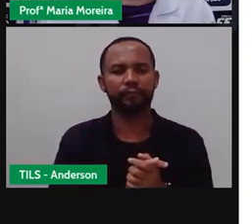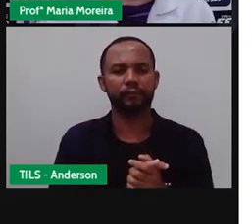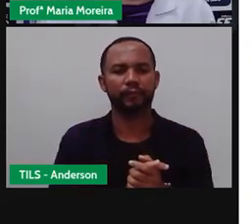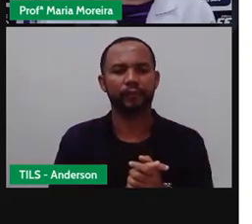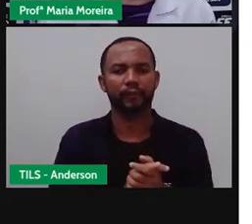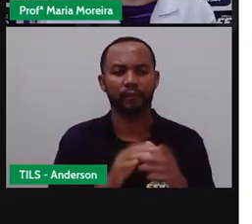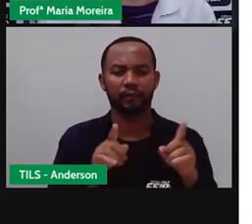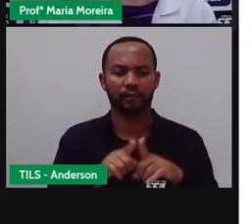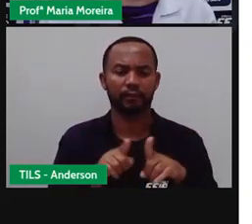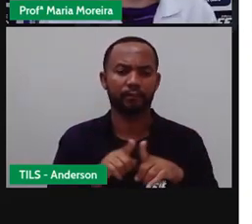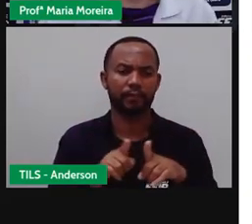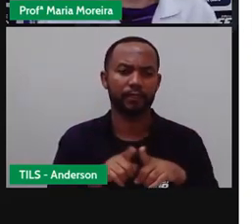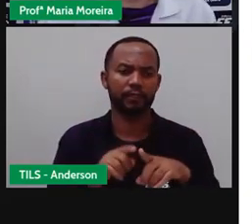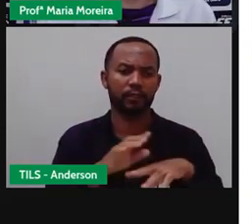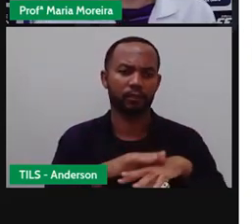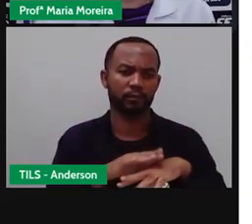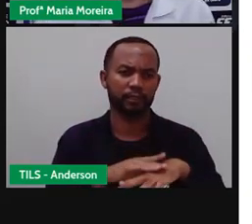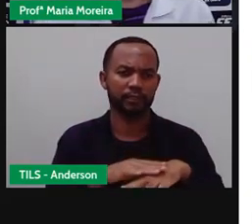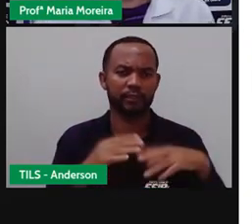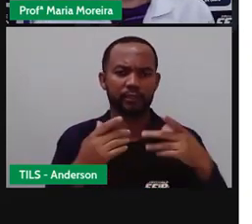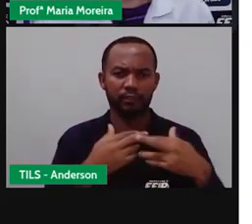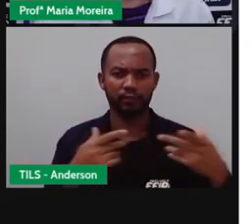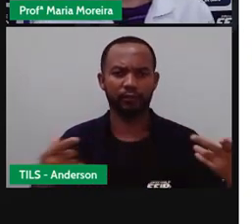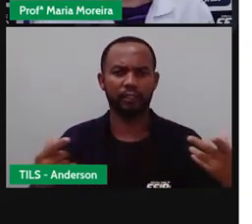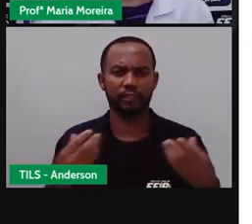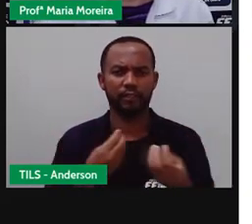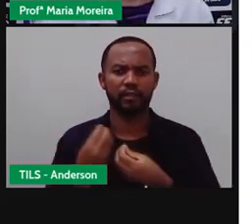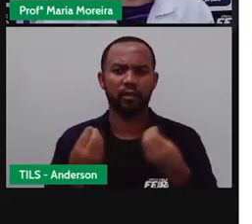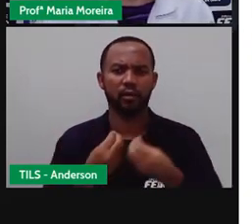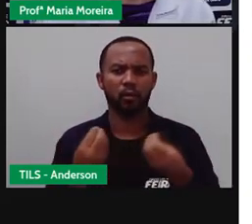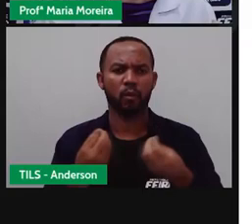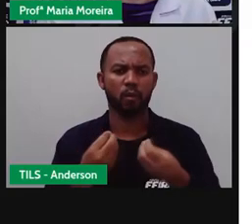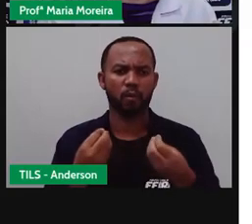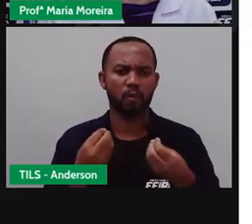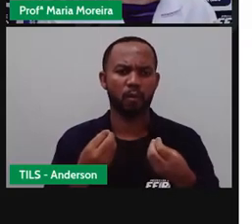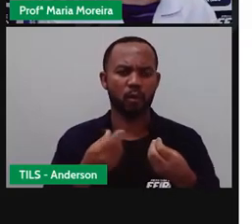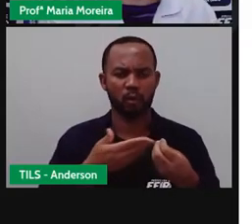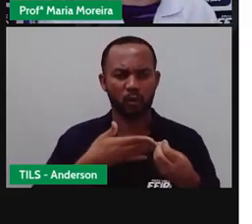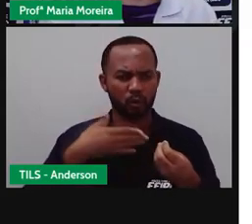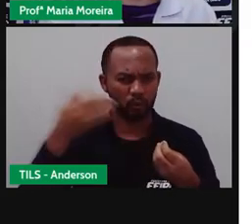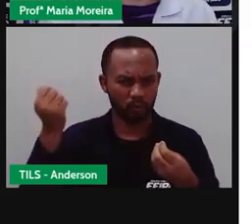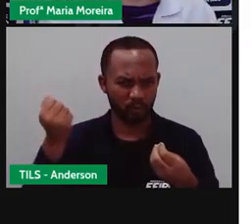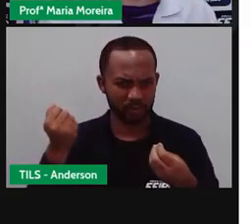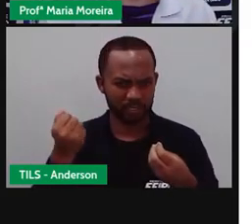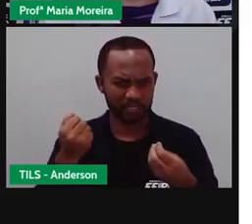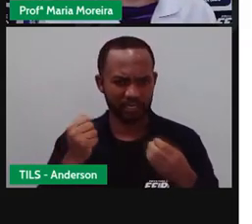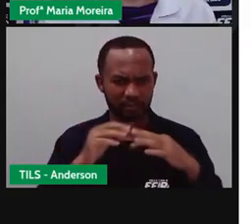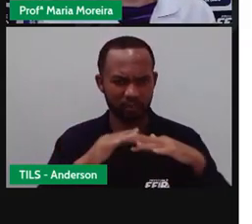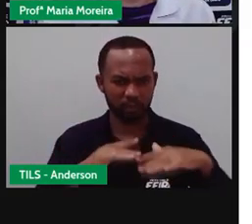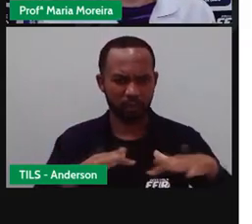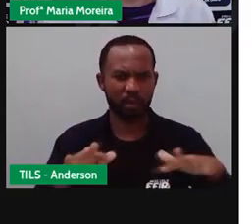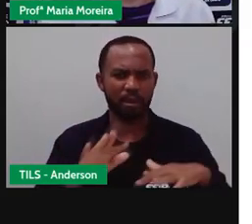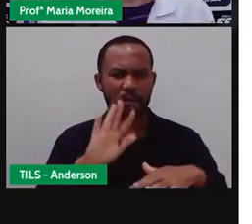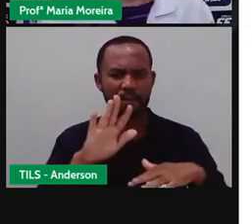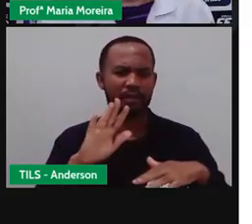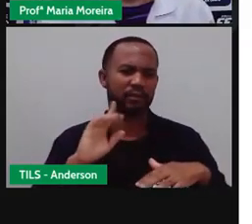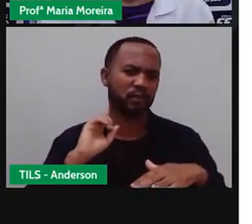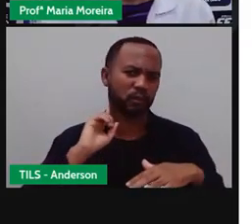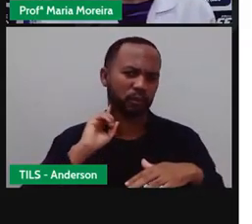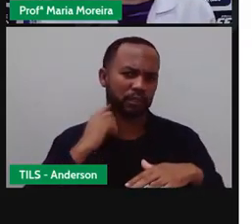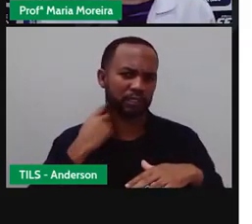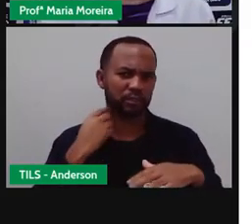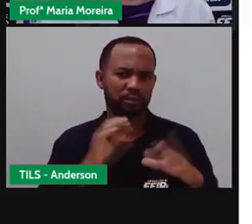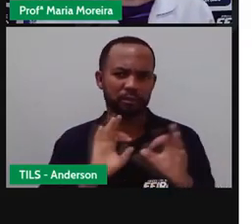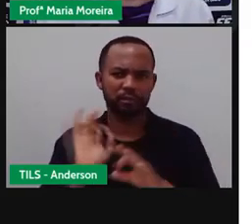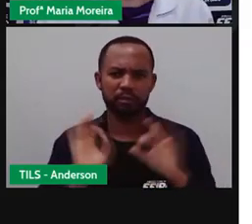vetores de doença têm suas causas de condições de reprodução favorecidas. Quando o lixo não é gerenciado corretamente.